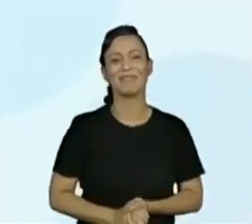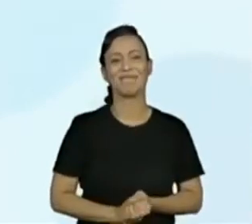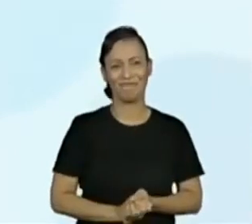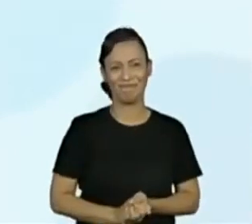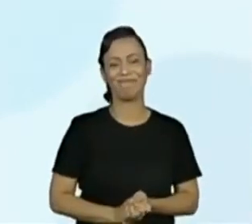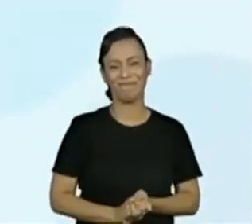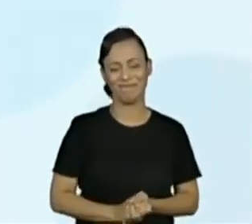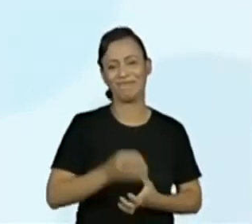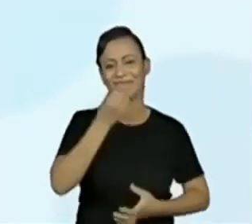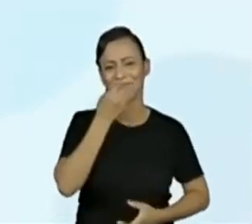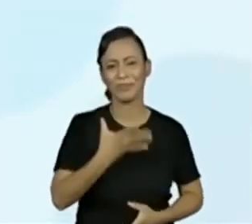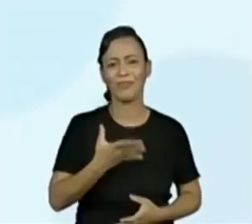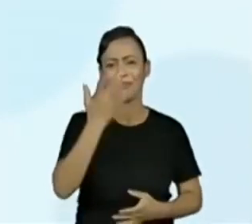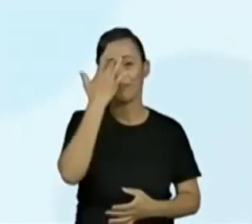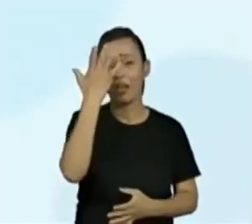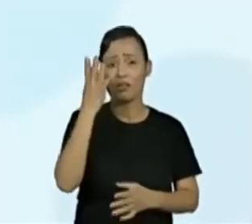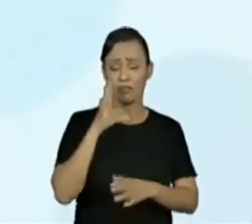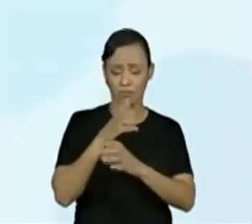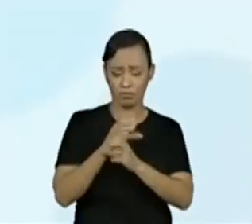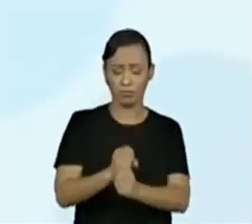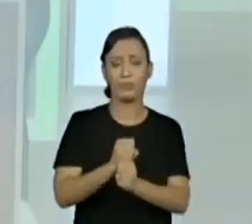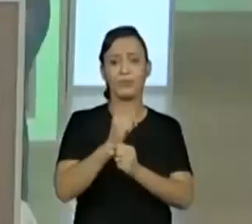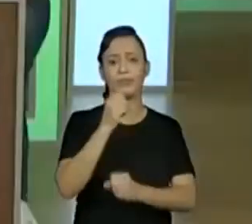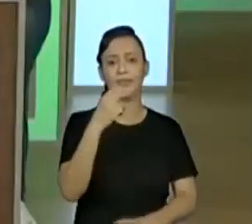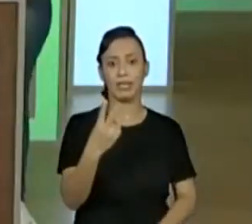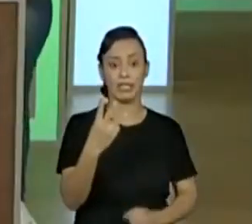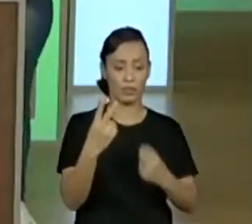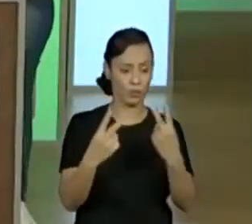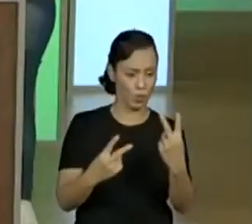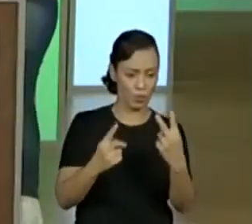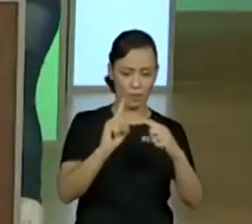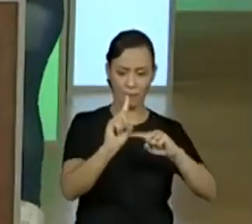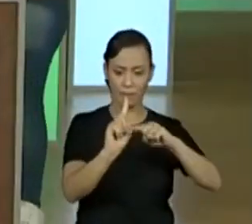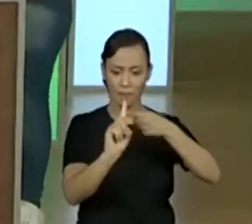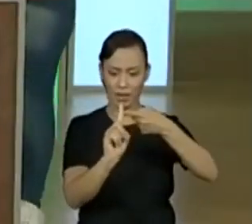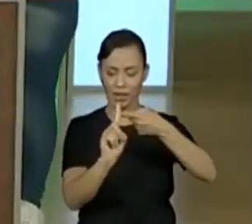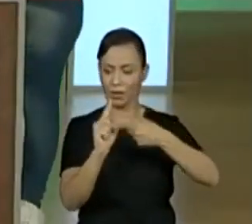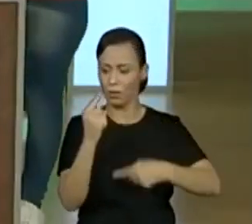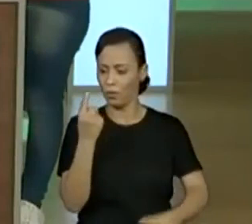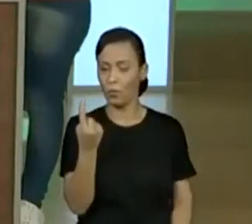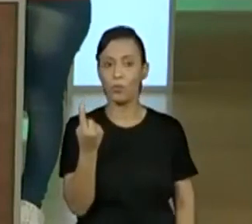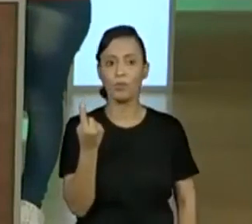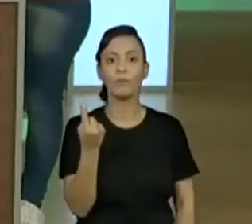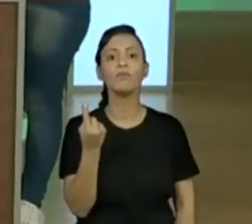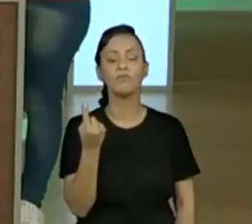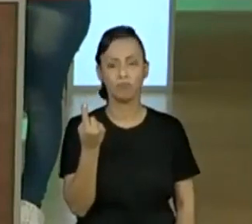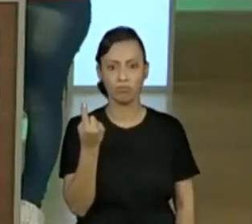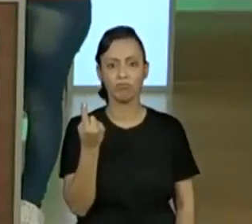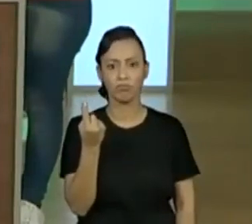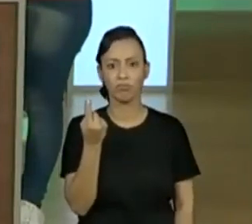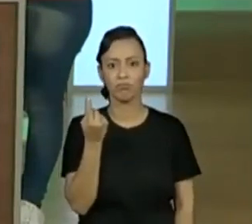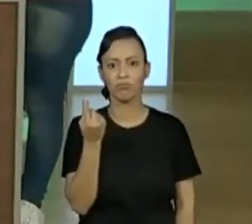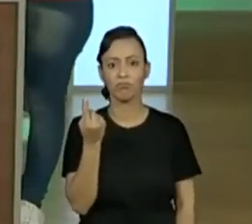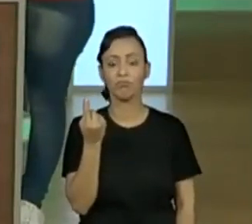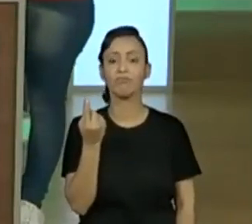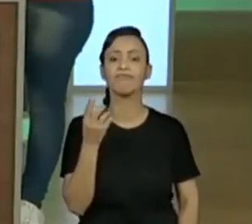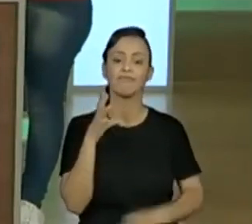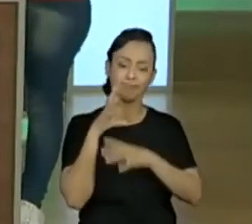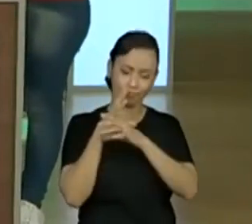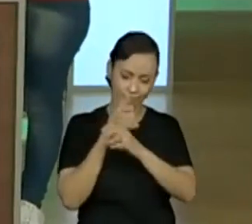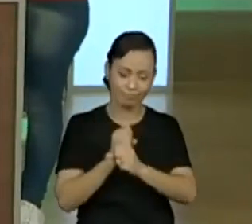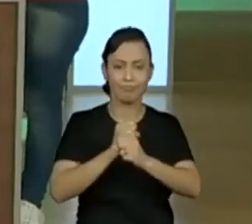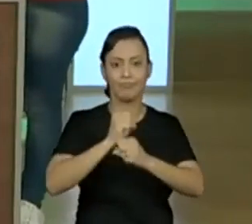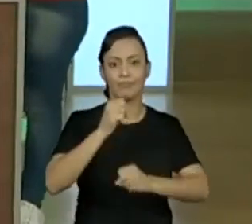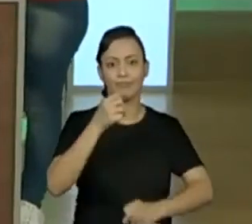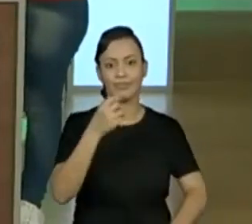Isso. Também. A gente tem uma representação em número e uma representação ali, né? No desenho mesmo. As